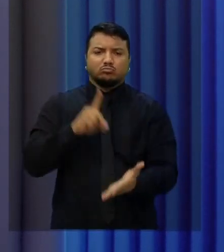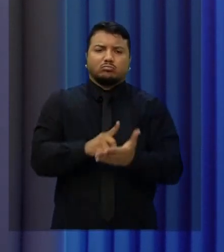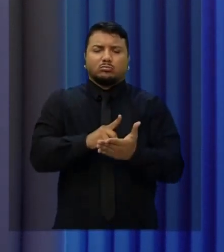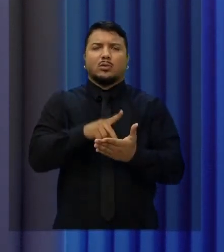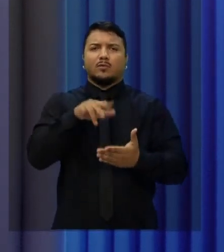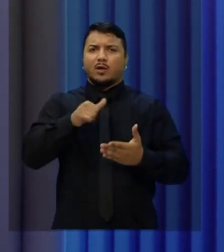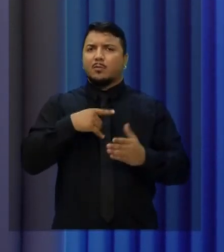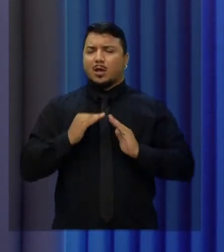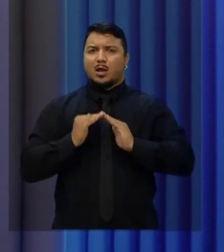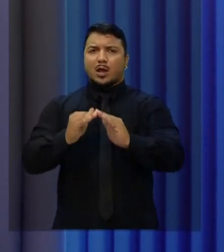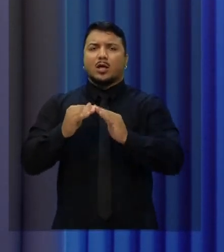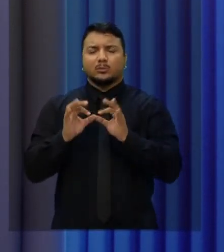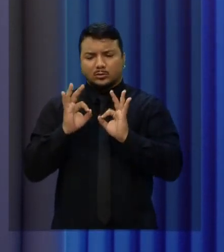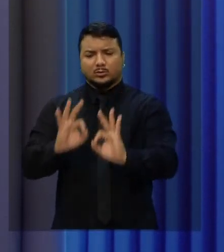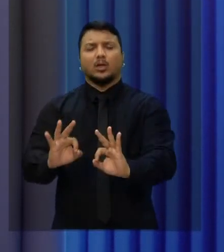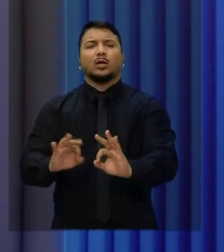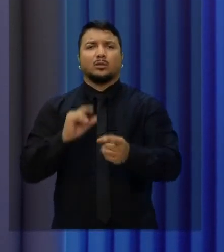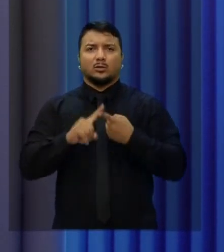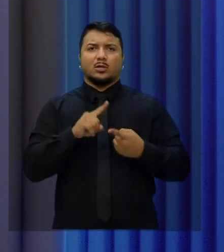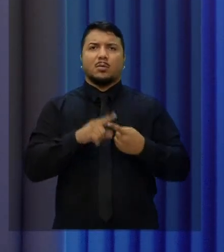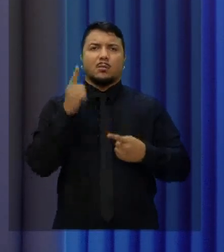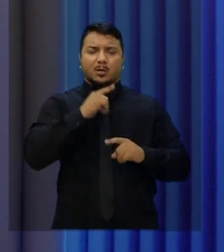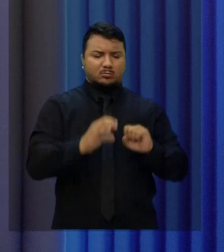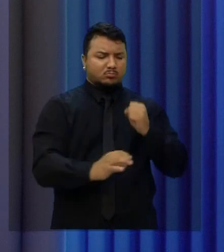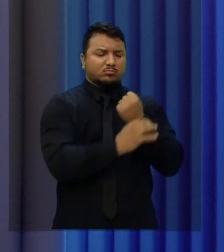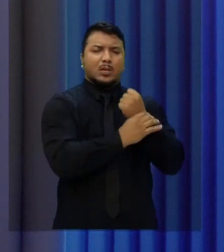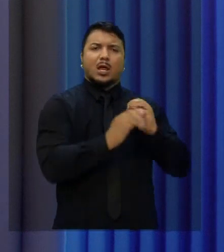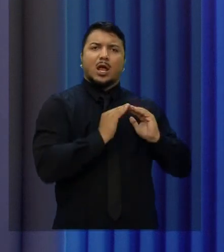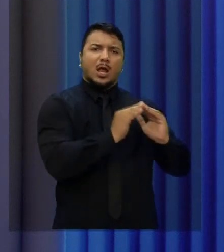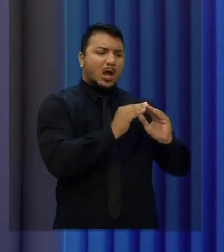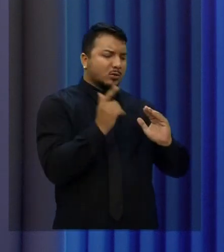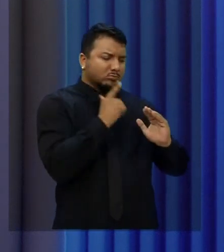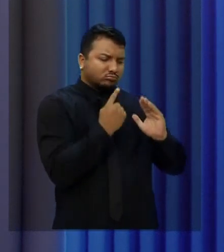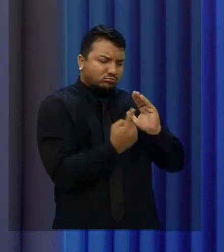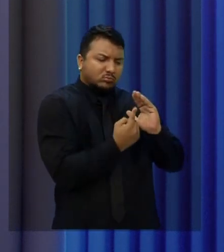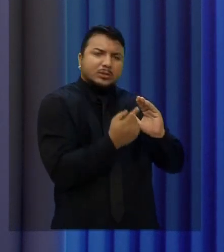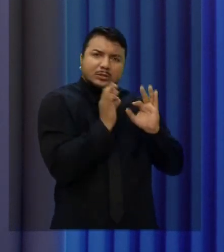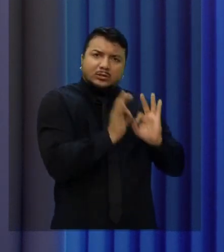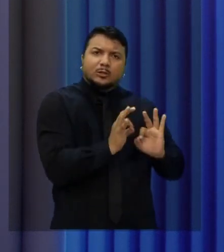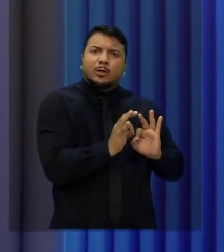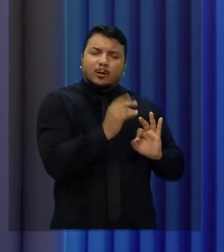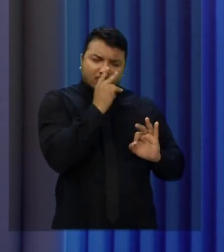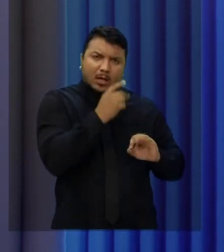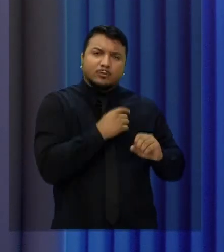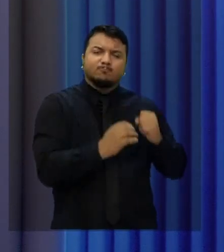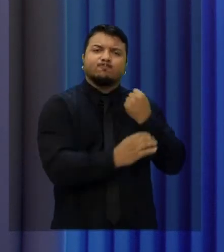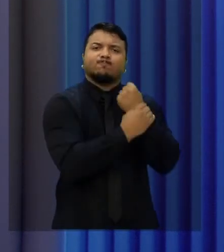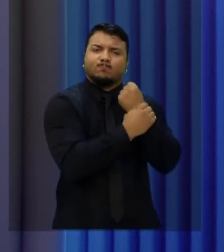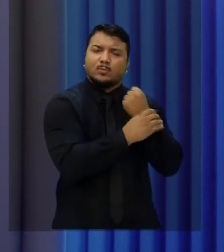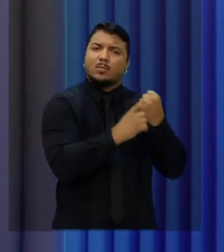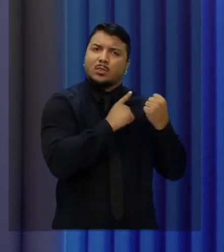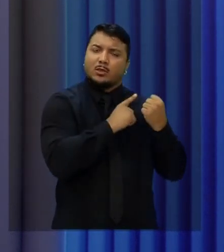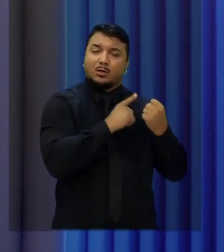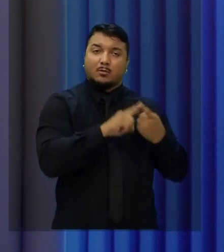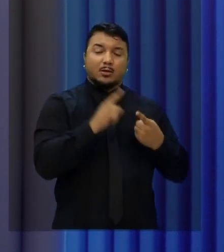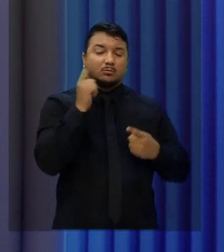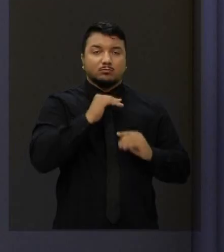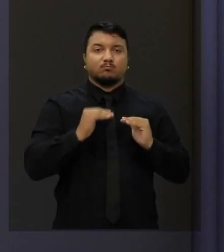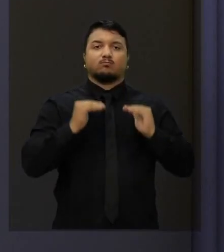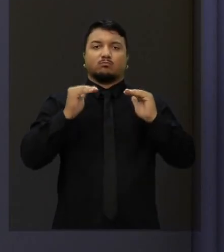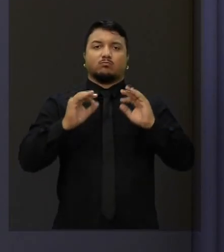garantir habitação de qualidade, vai garantir uma casa de alvenaria para que você more com dignidade e possa ter saúde acima de tudo.